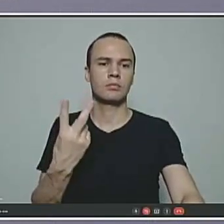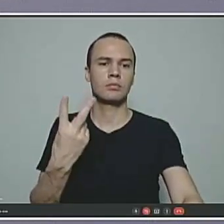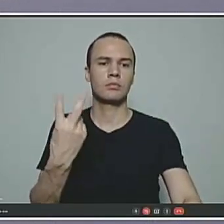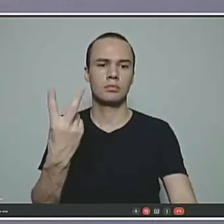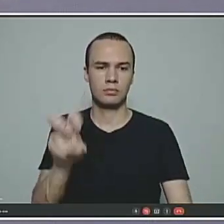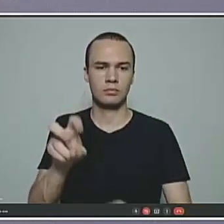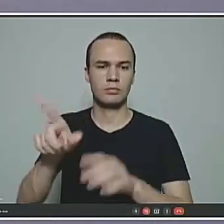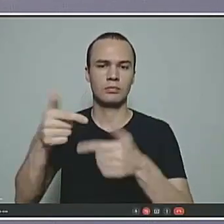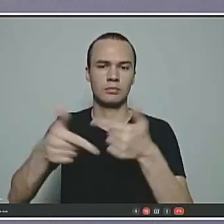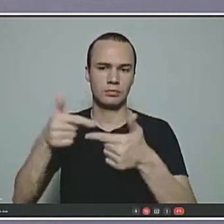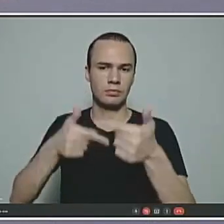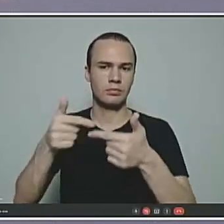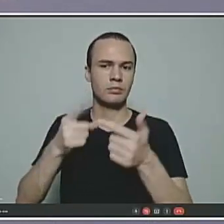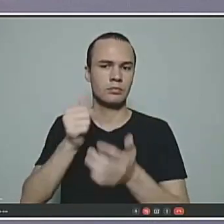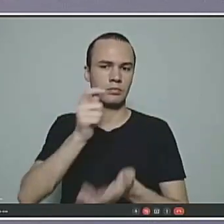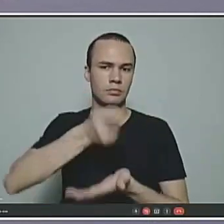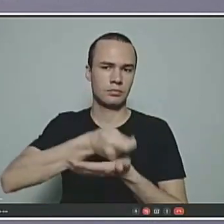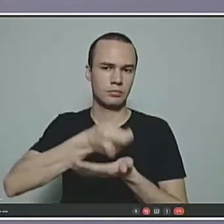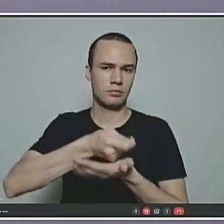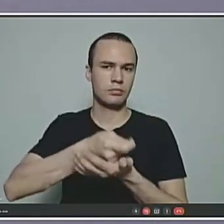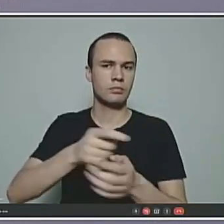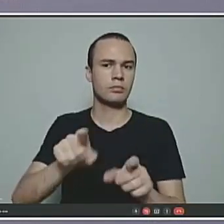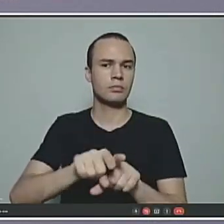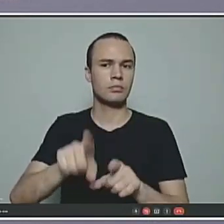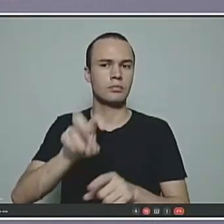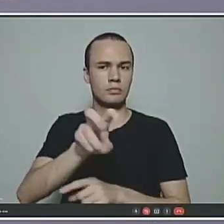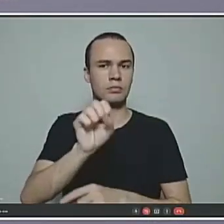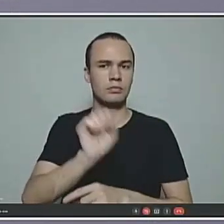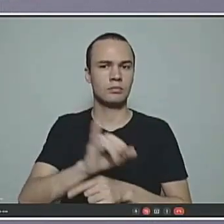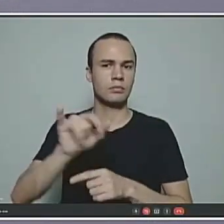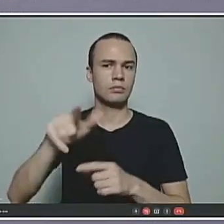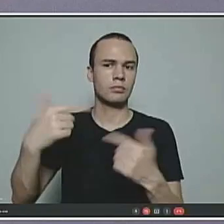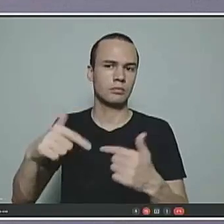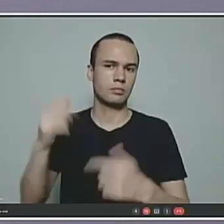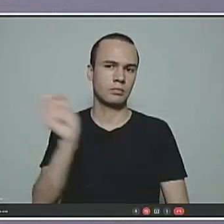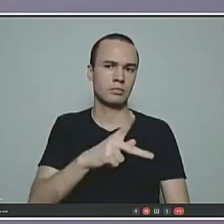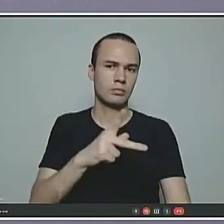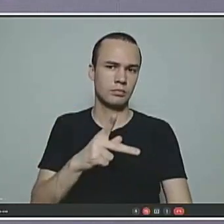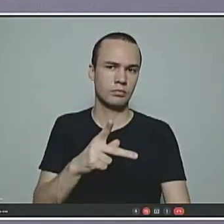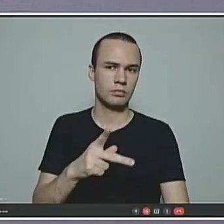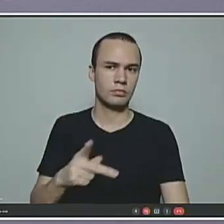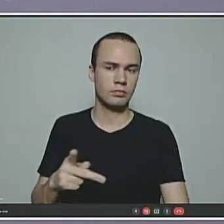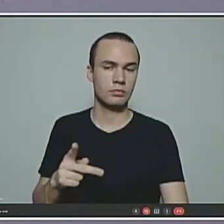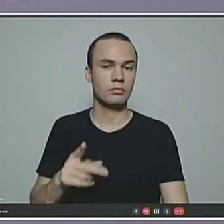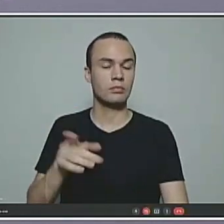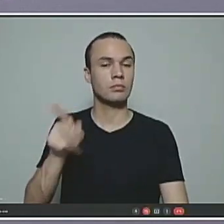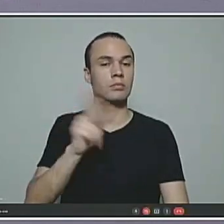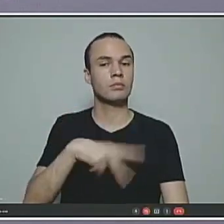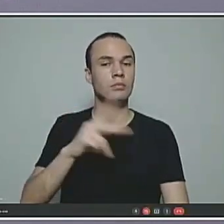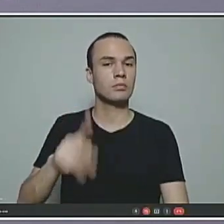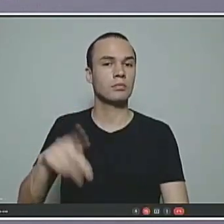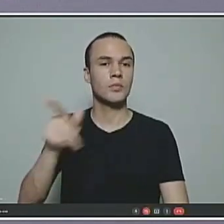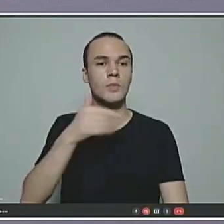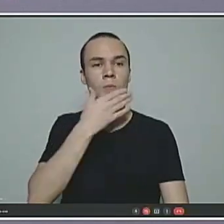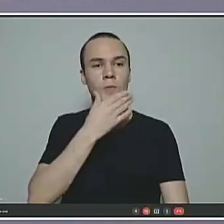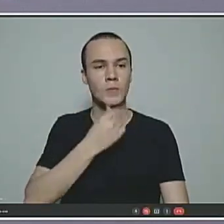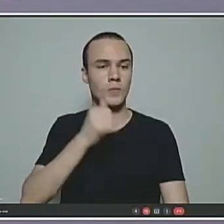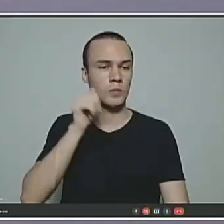serviço público, desses 25, e 5 no cargo que se dará a aposentadoria. Para o professor e professora,